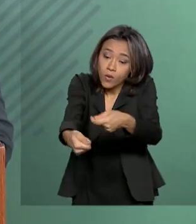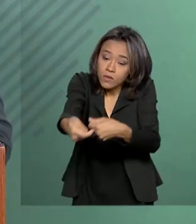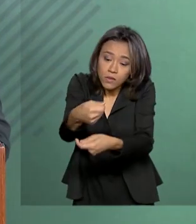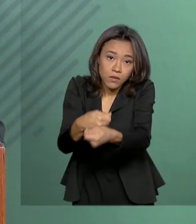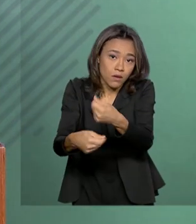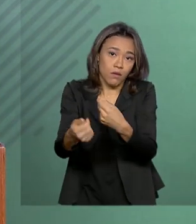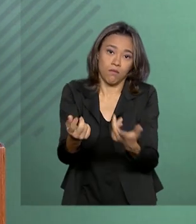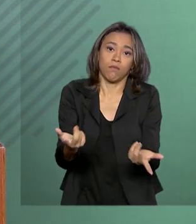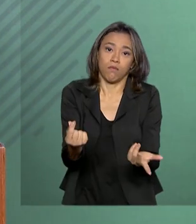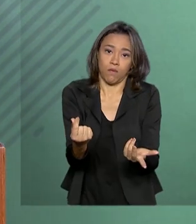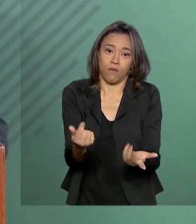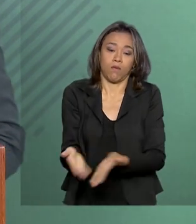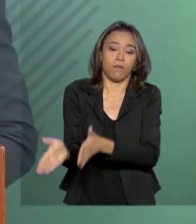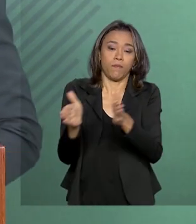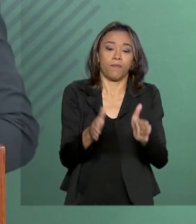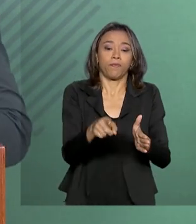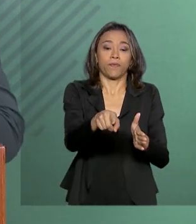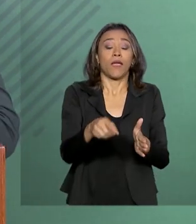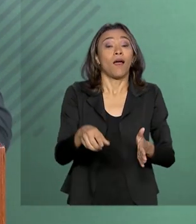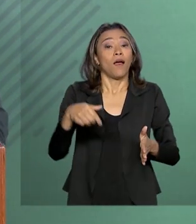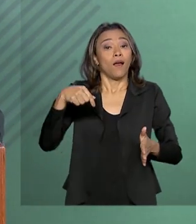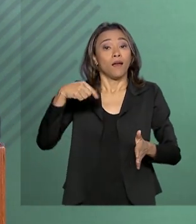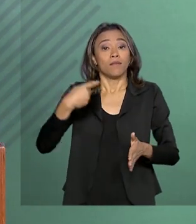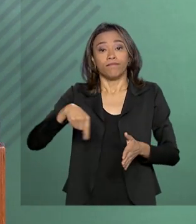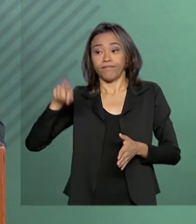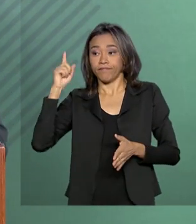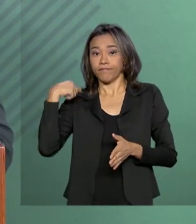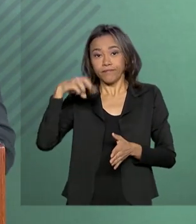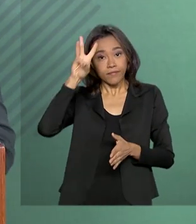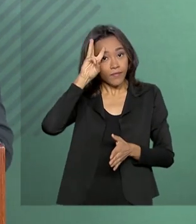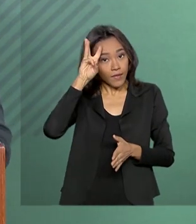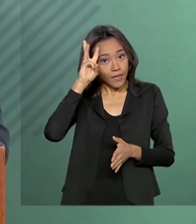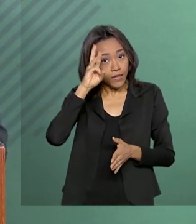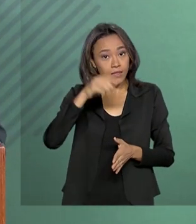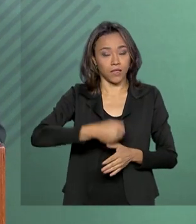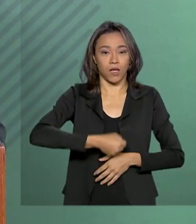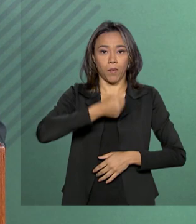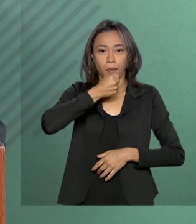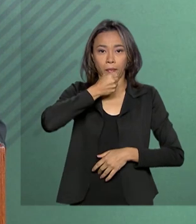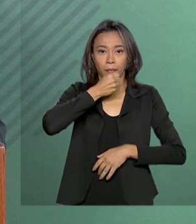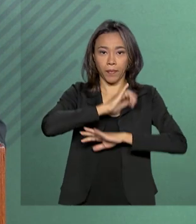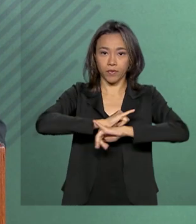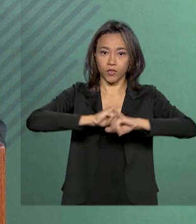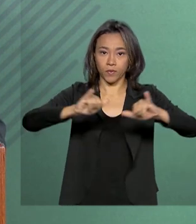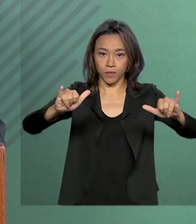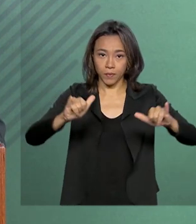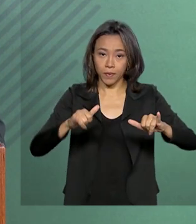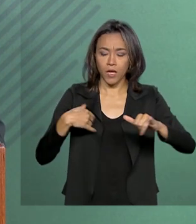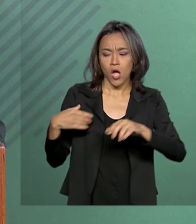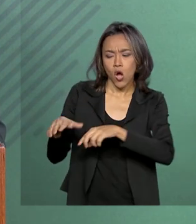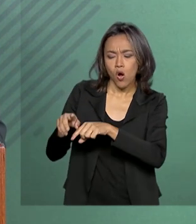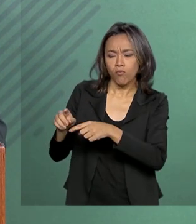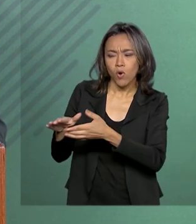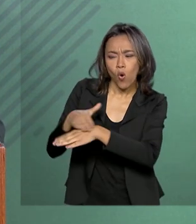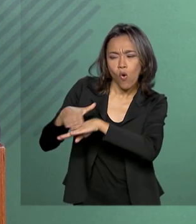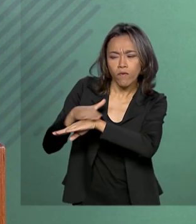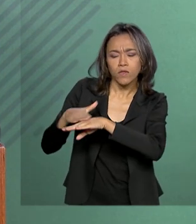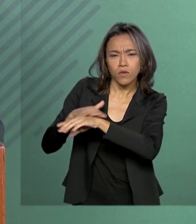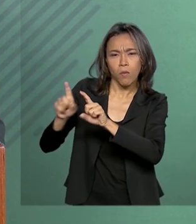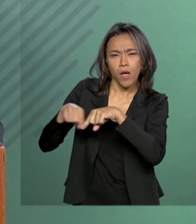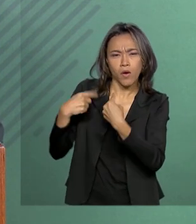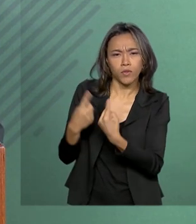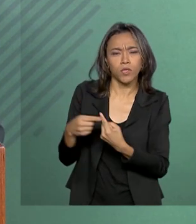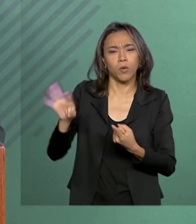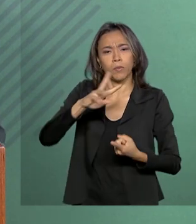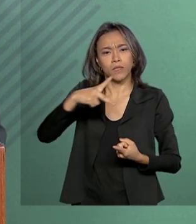Nesta terça-feira, o porta-voz da presidência, Otávio Rego Barros, comentou uma reunião entre Jair Bolsonaro e o presidente da